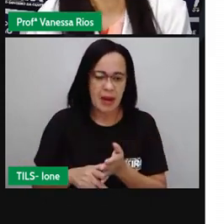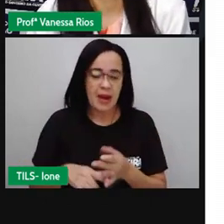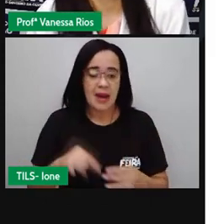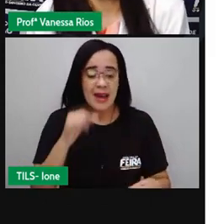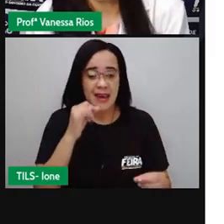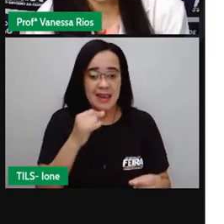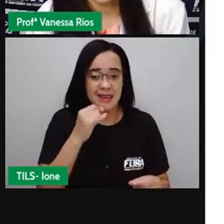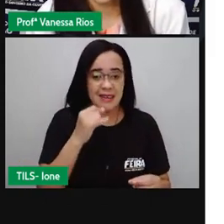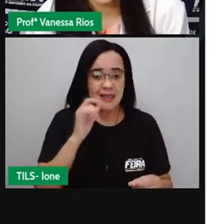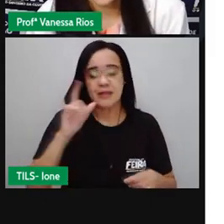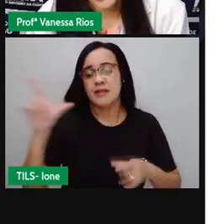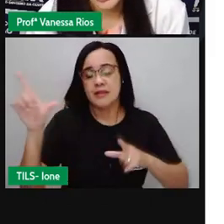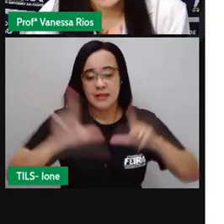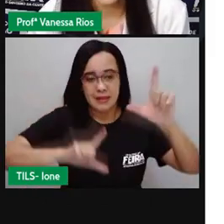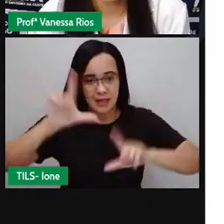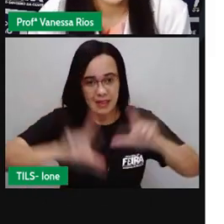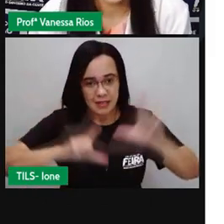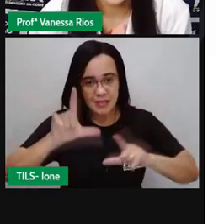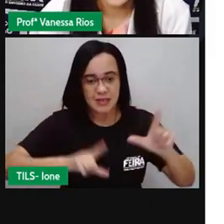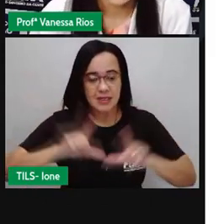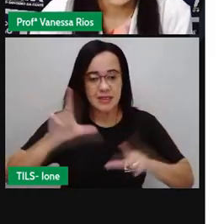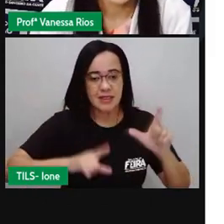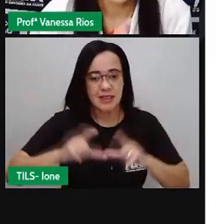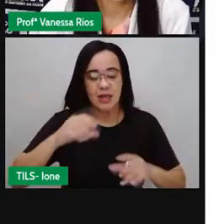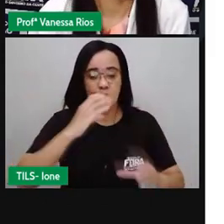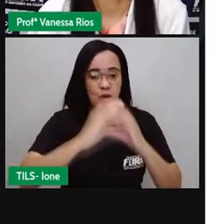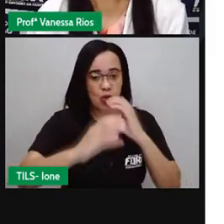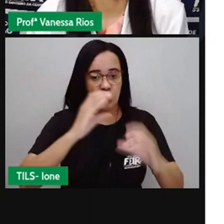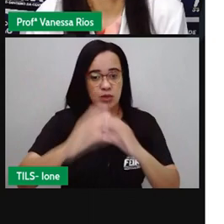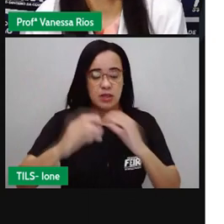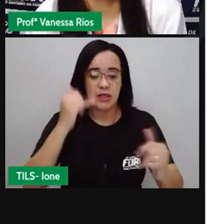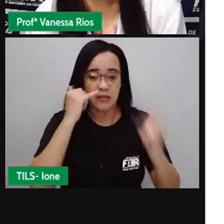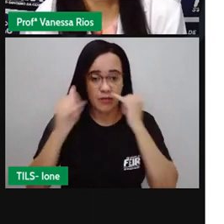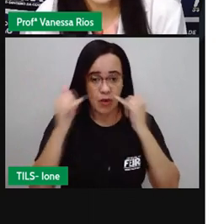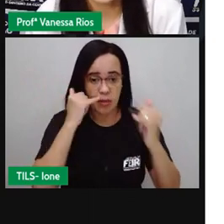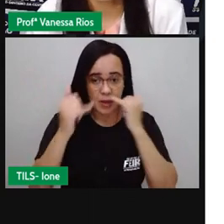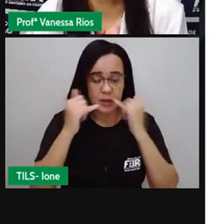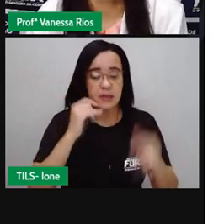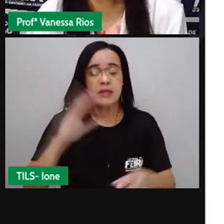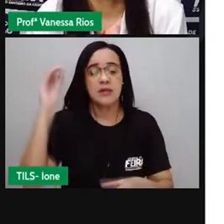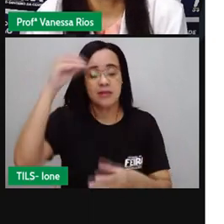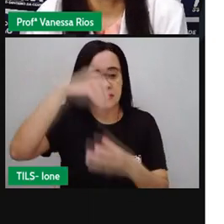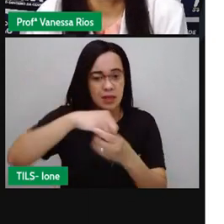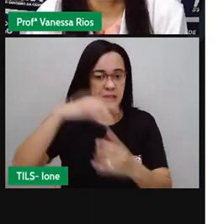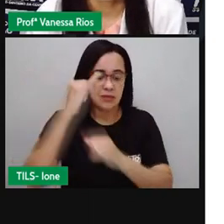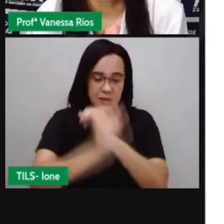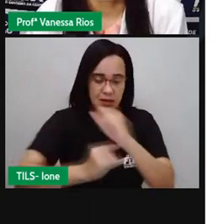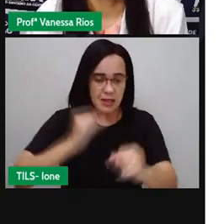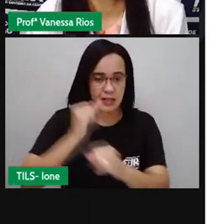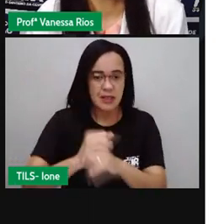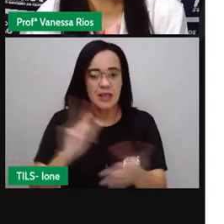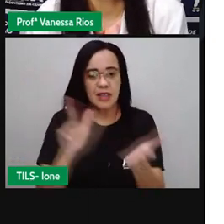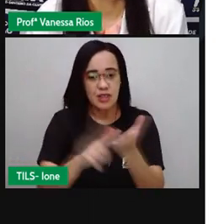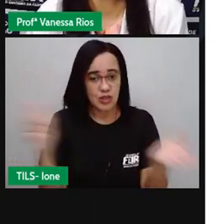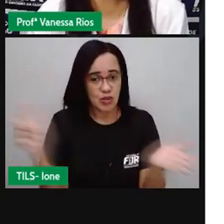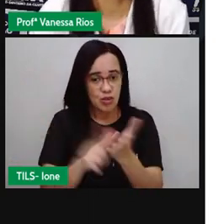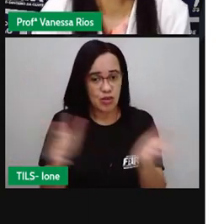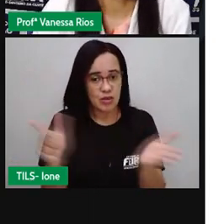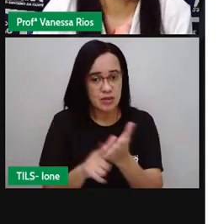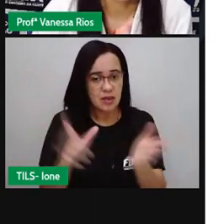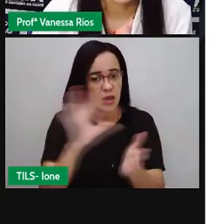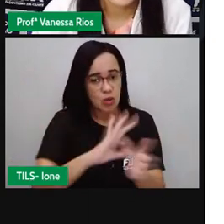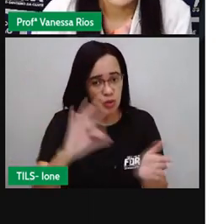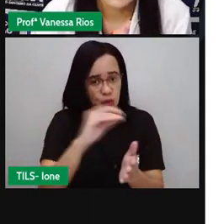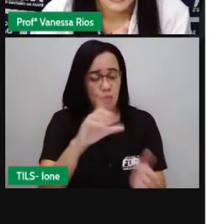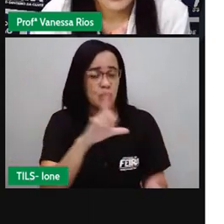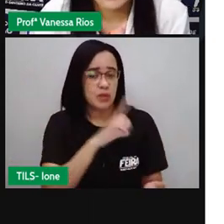podem aparecer virtualmente aí nos sites da internet né em jornais e também até